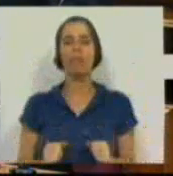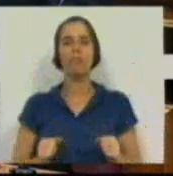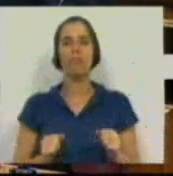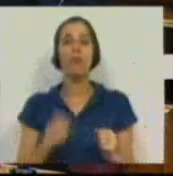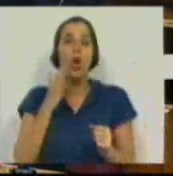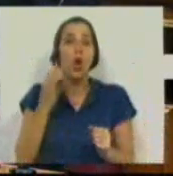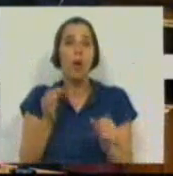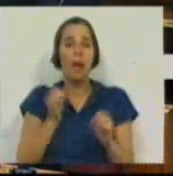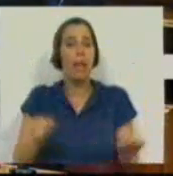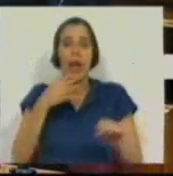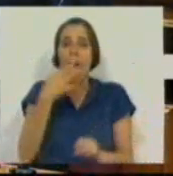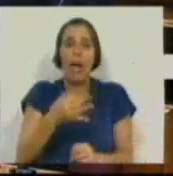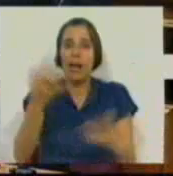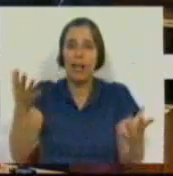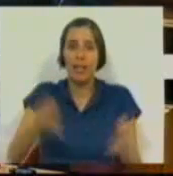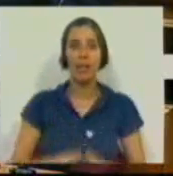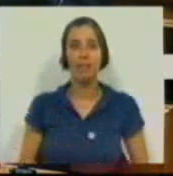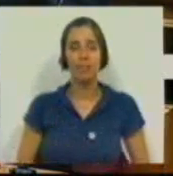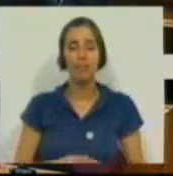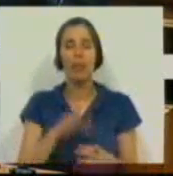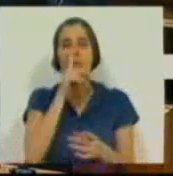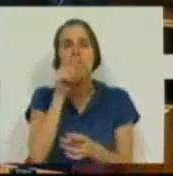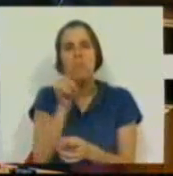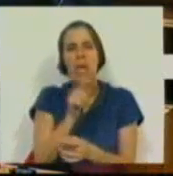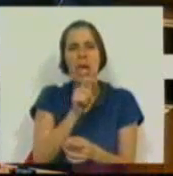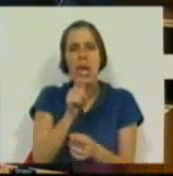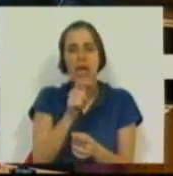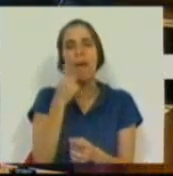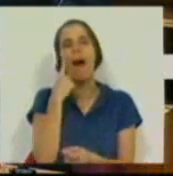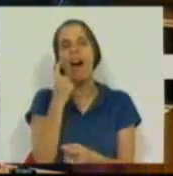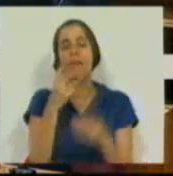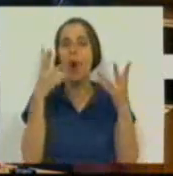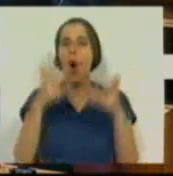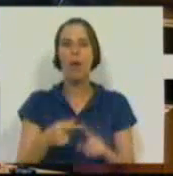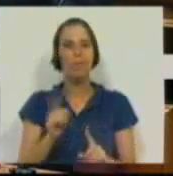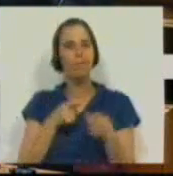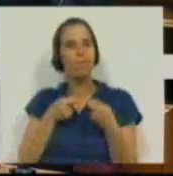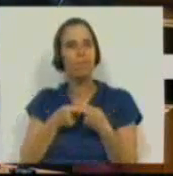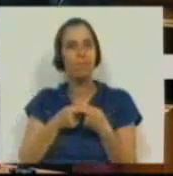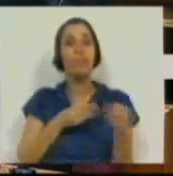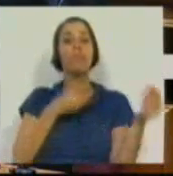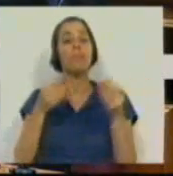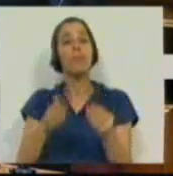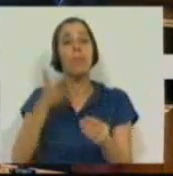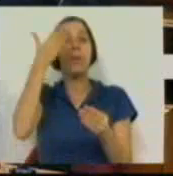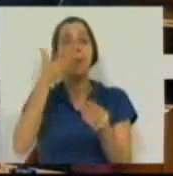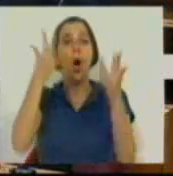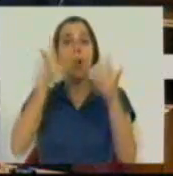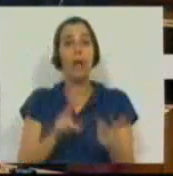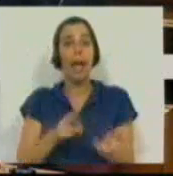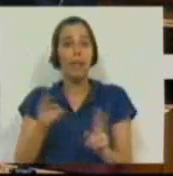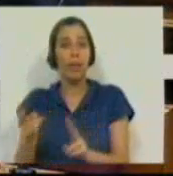em que normalmente ninguém acredita, poucos meses depois reconhece que o orçamento não serve e apresenta um primeiro orçamento